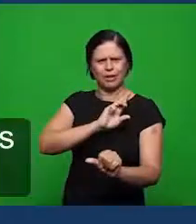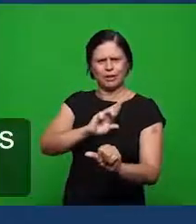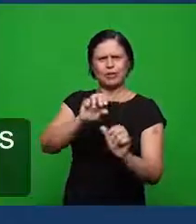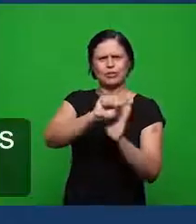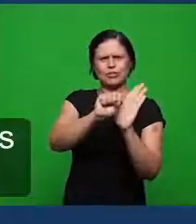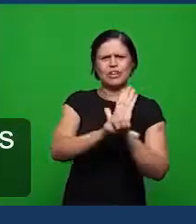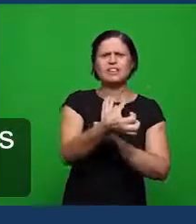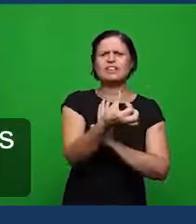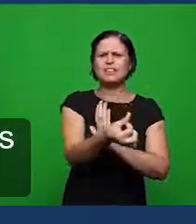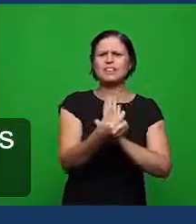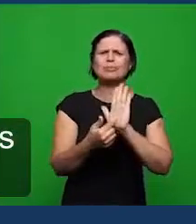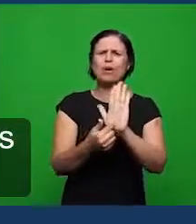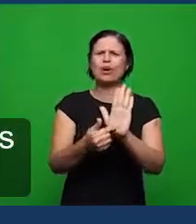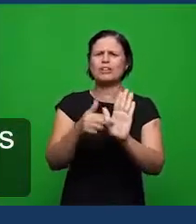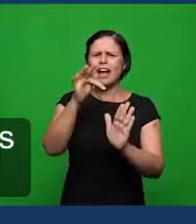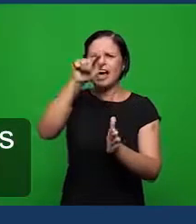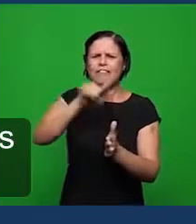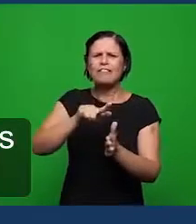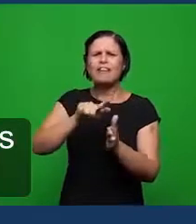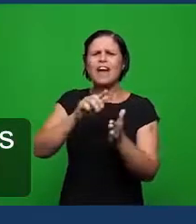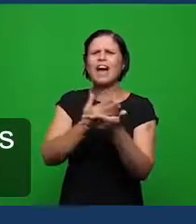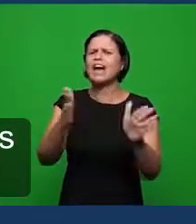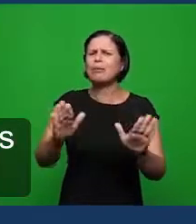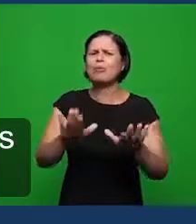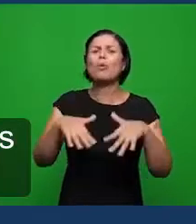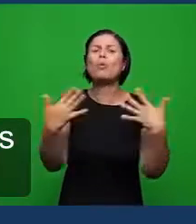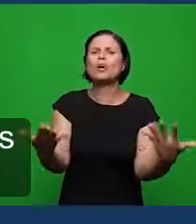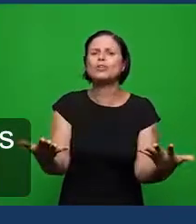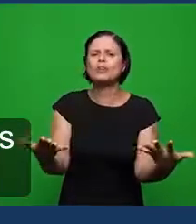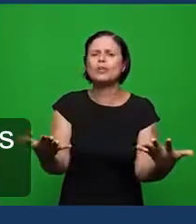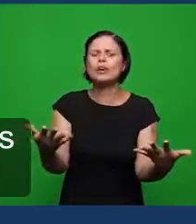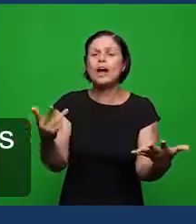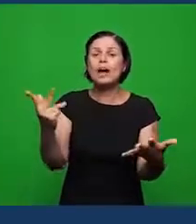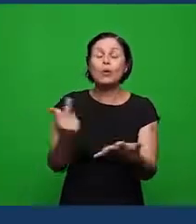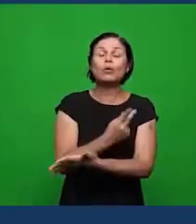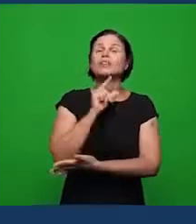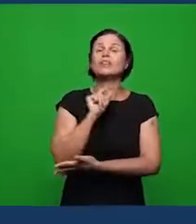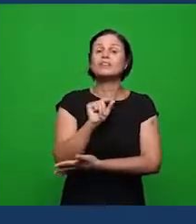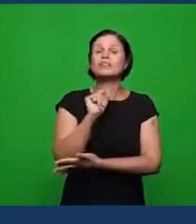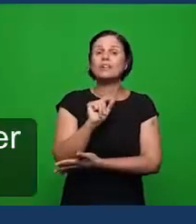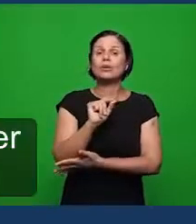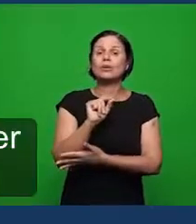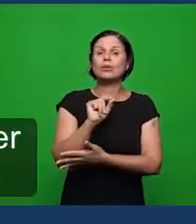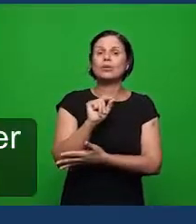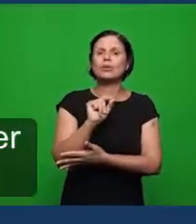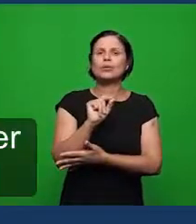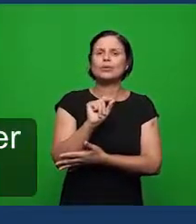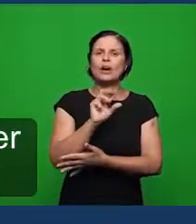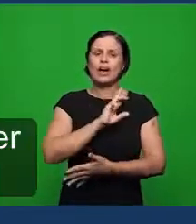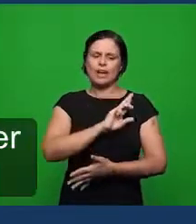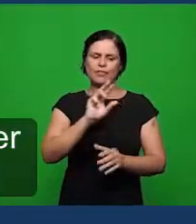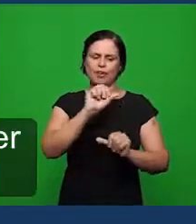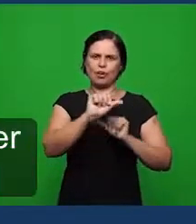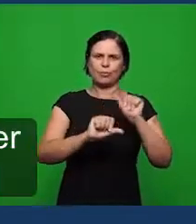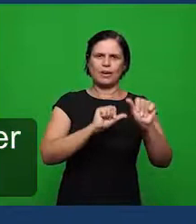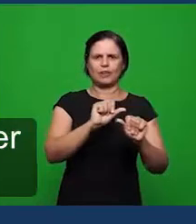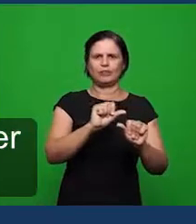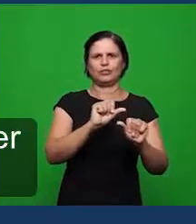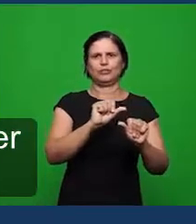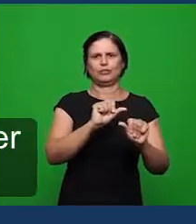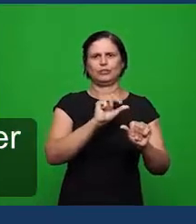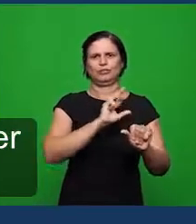os sinais de morte da fé que levou essa reação que foi a reforma religiosa na fé